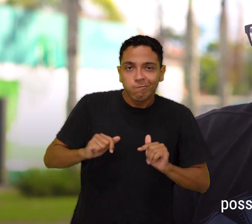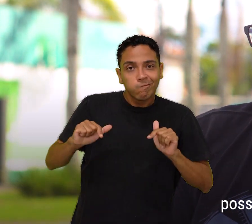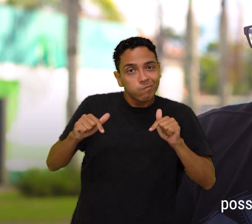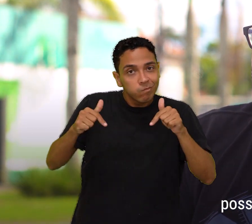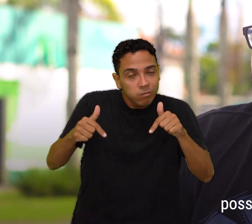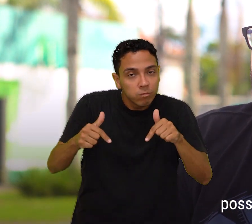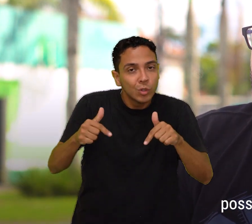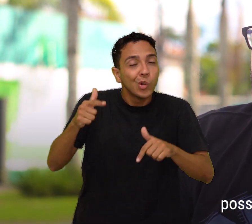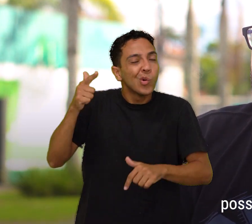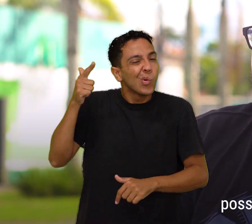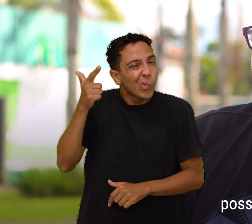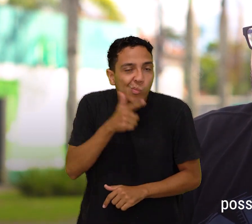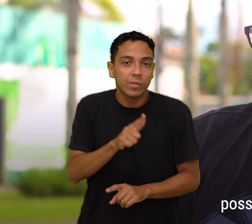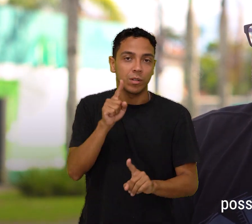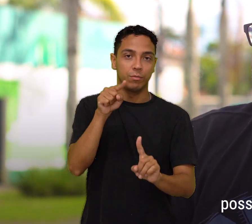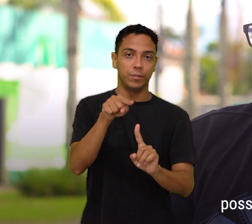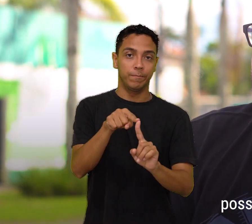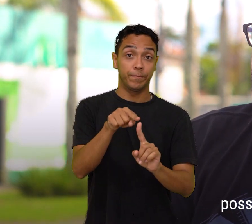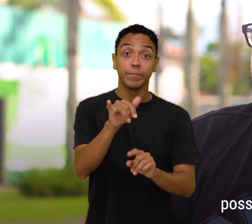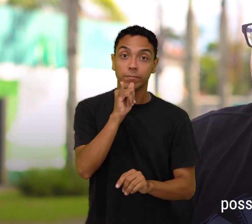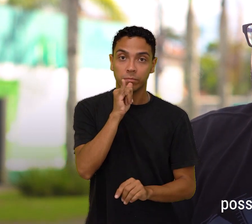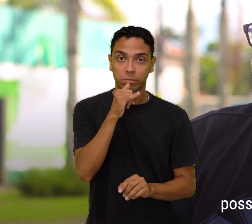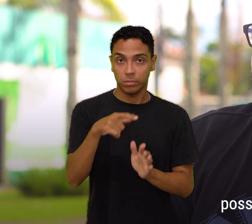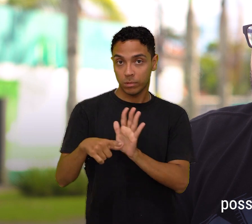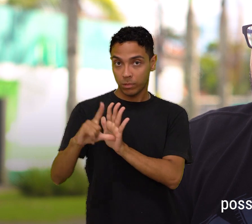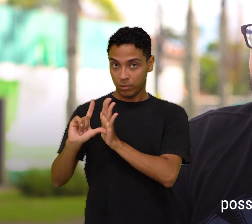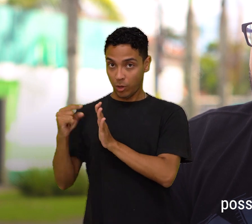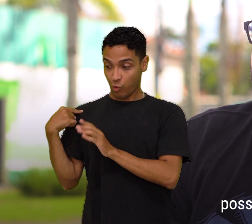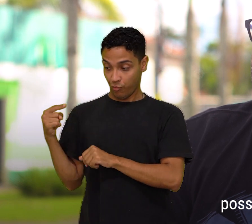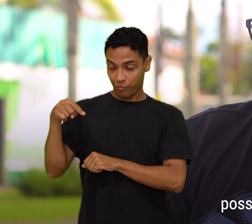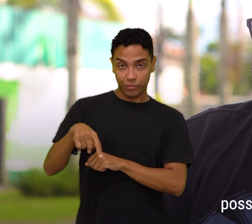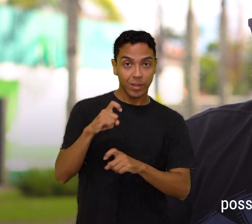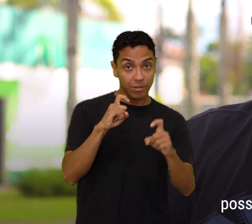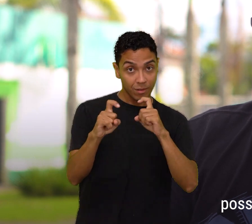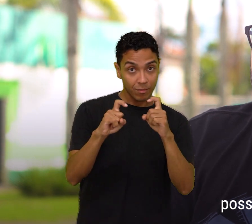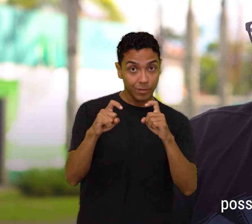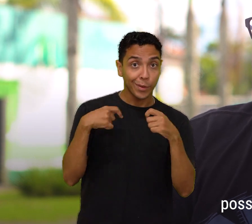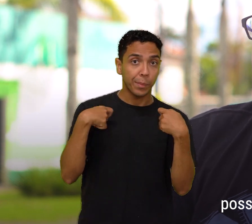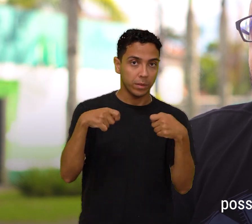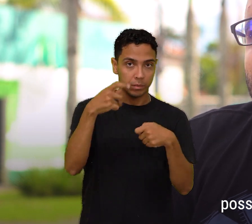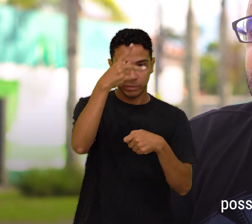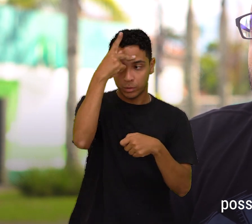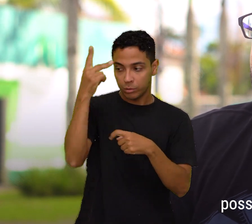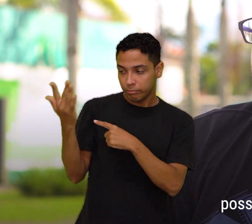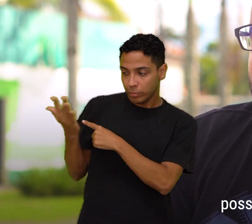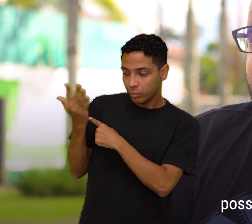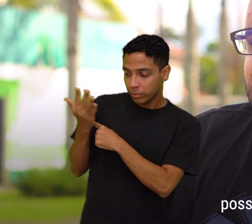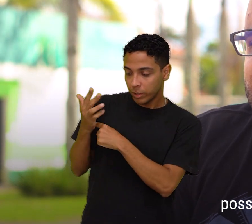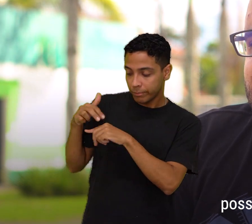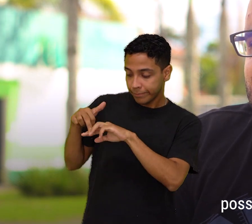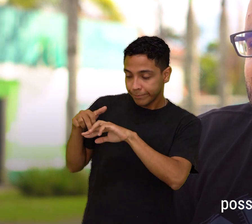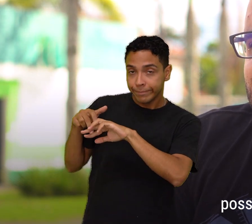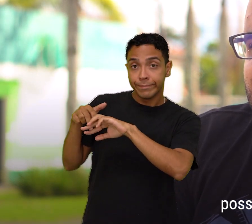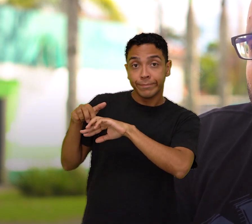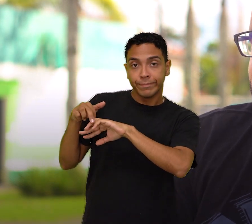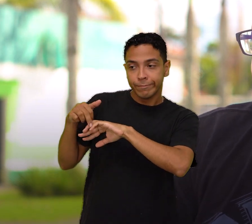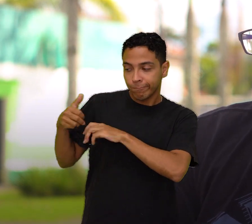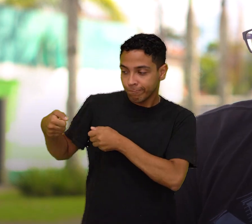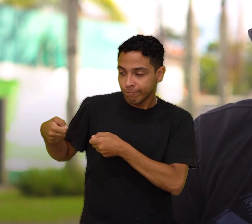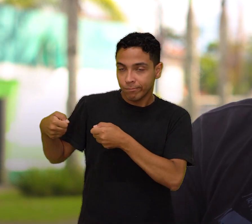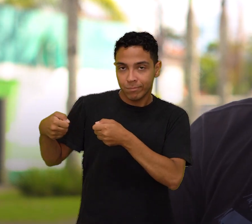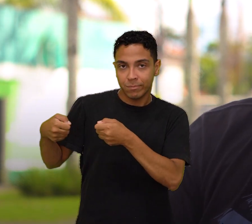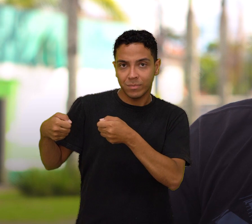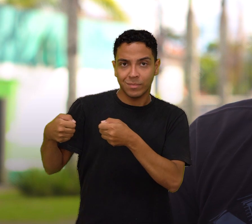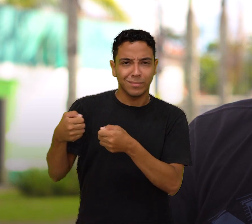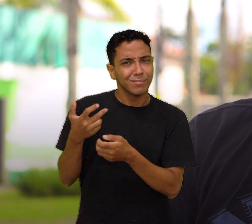para que a gente possa caminhar um ou dois passos a mais. Que nem